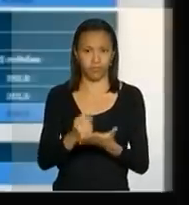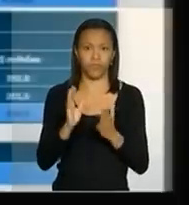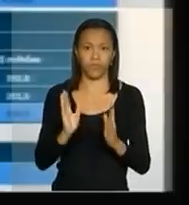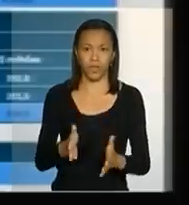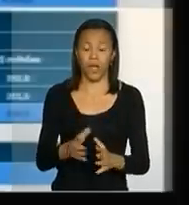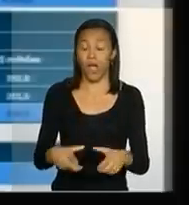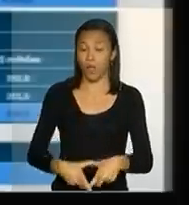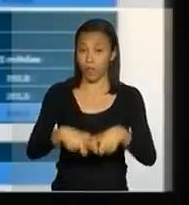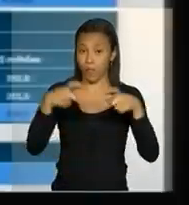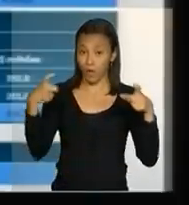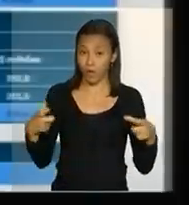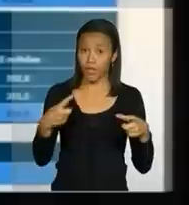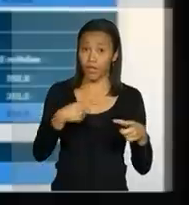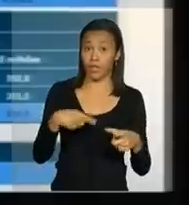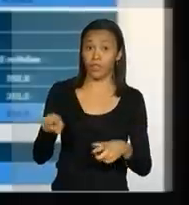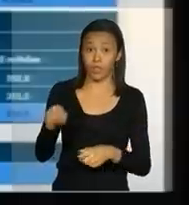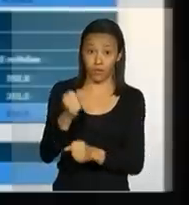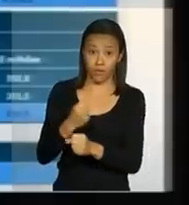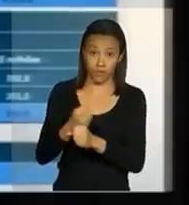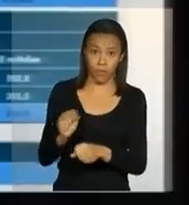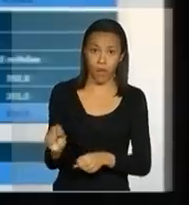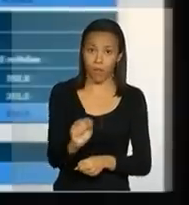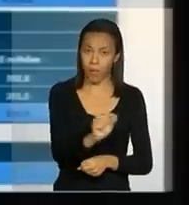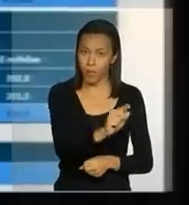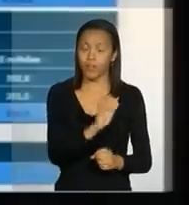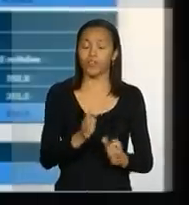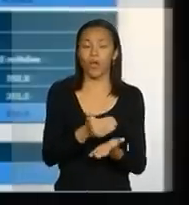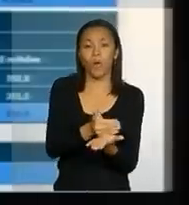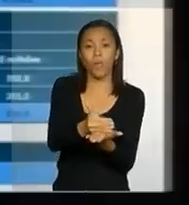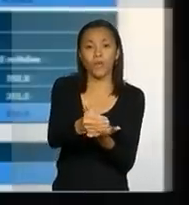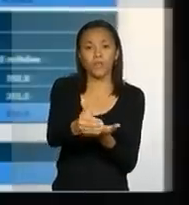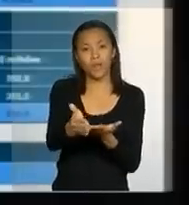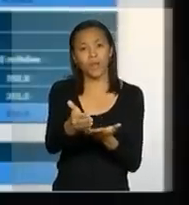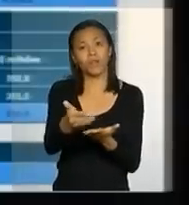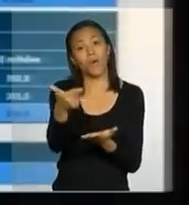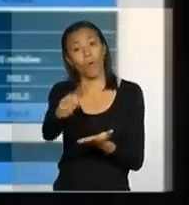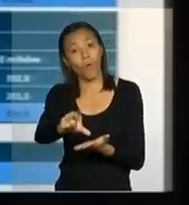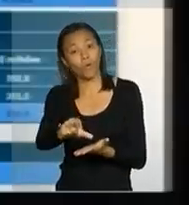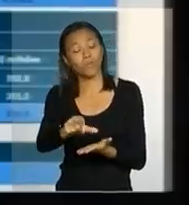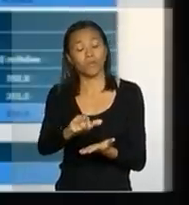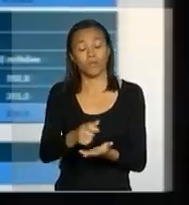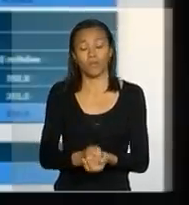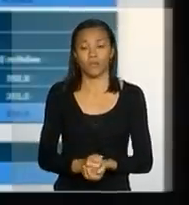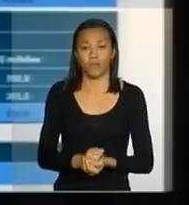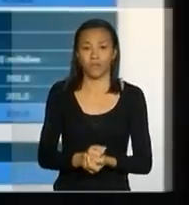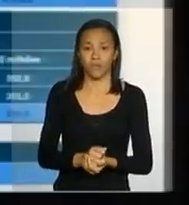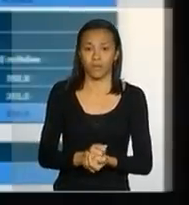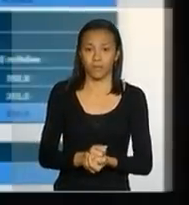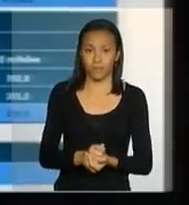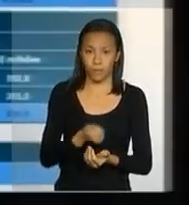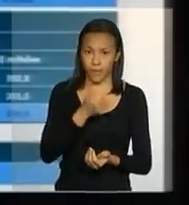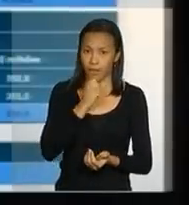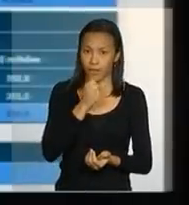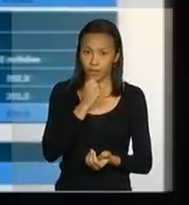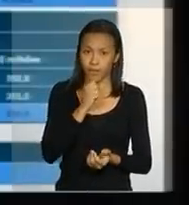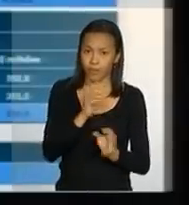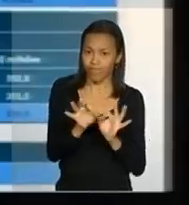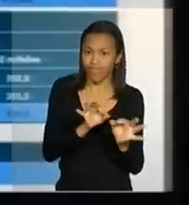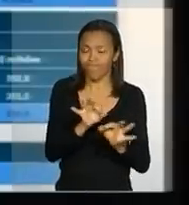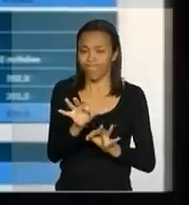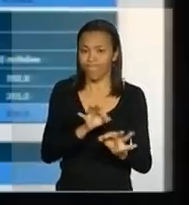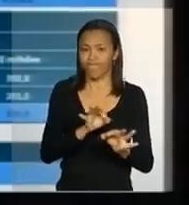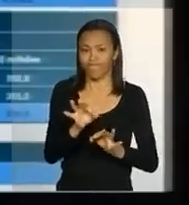grande parte delas já iniciadas, ainda outras sendo em fase de início